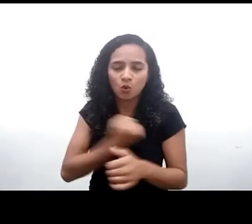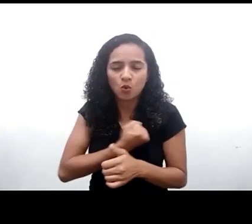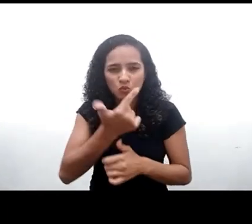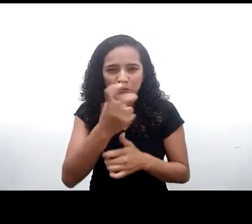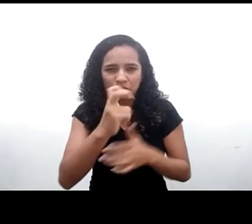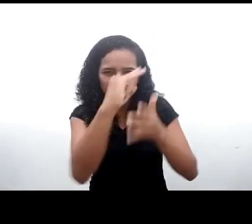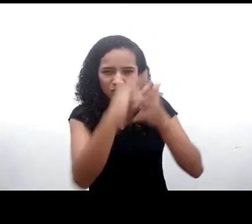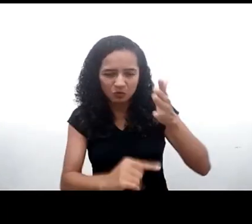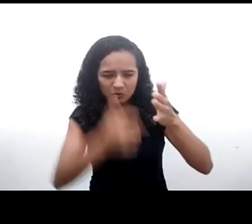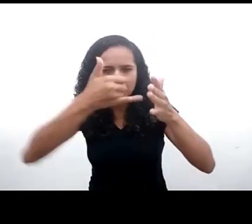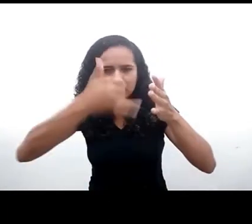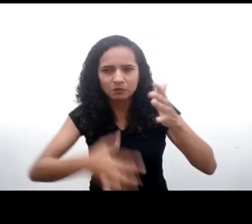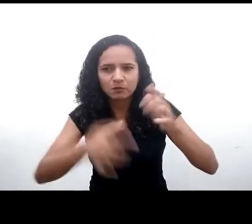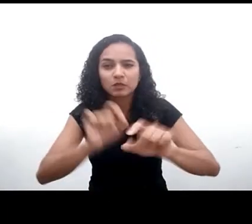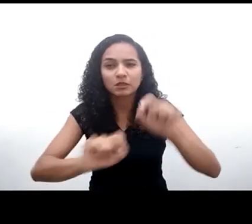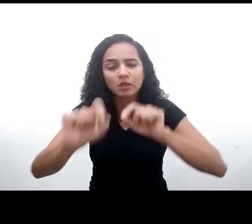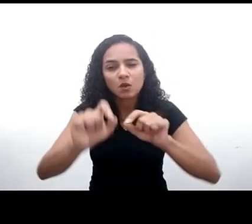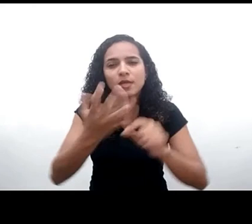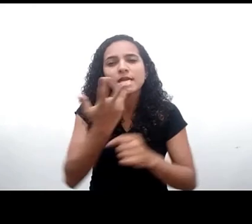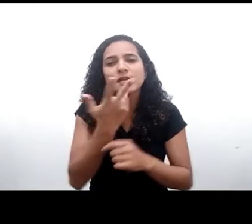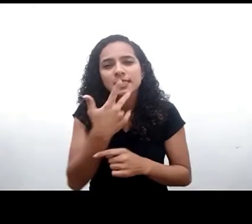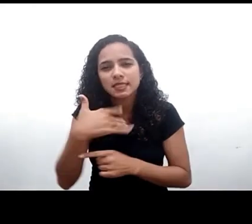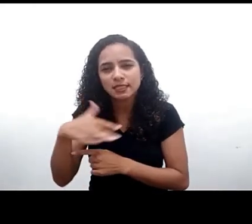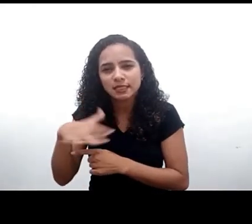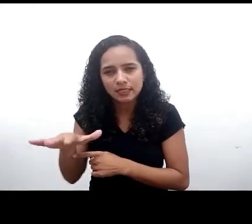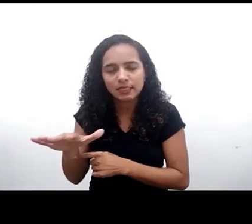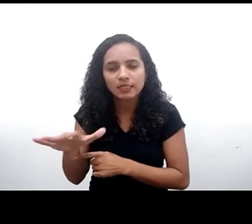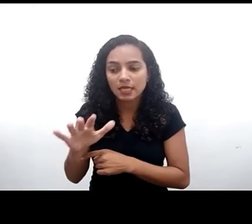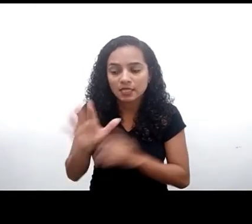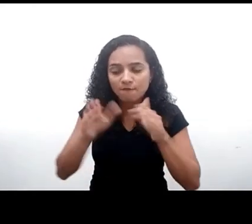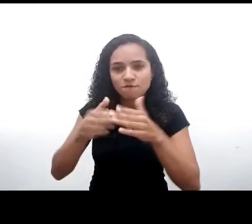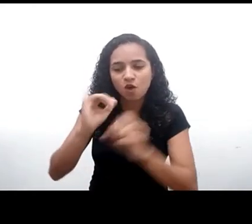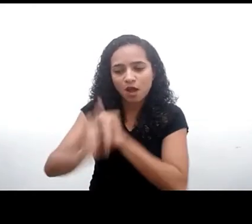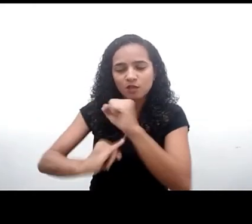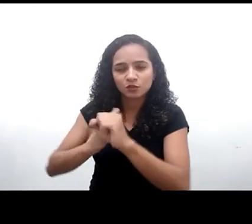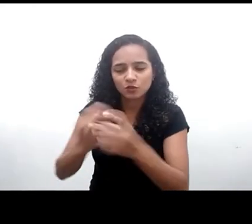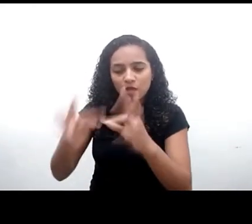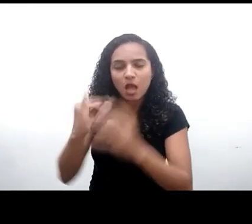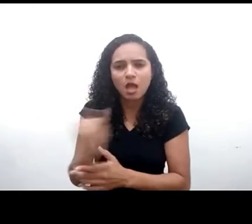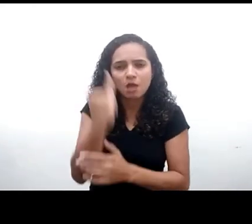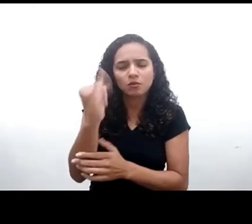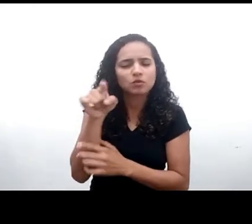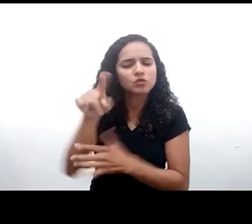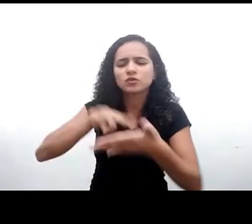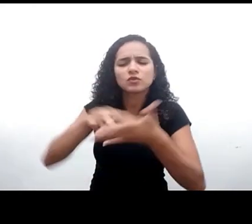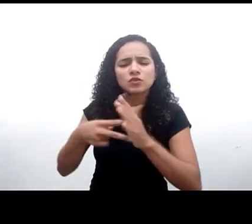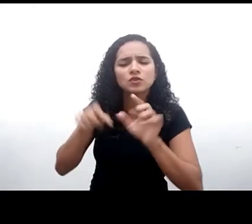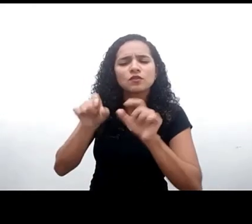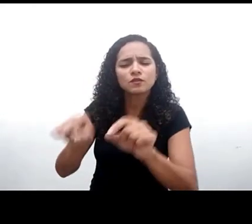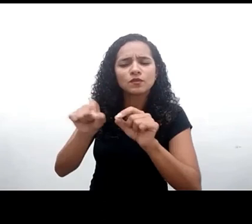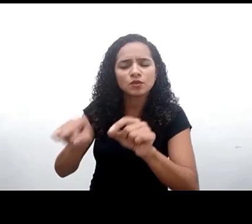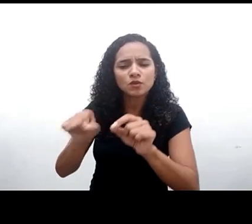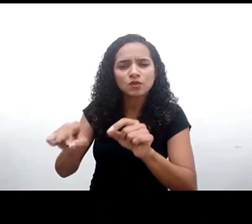essa questão das crianças e o digital é muito importante. Isso significa a passagem dessa